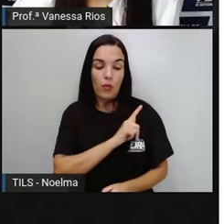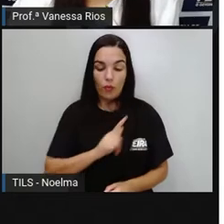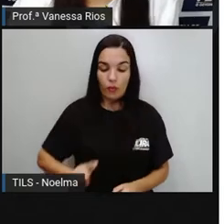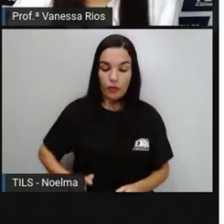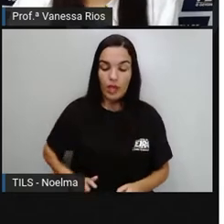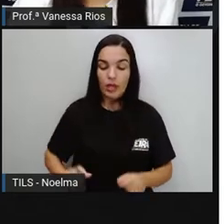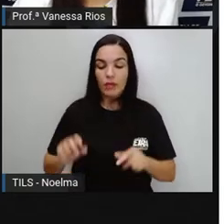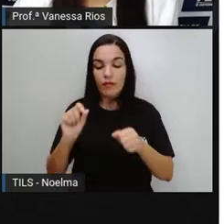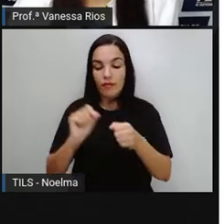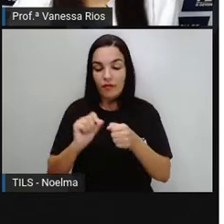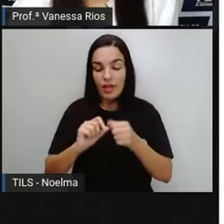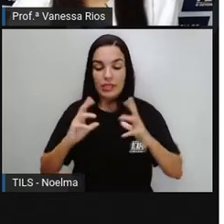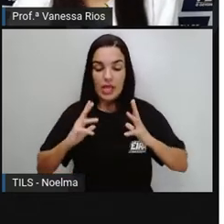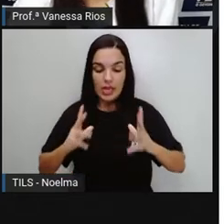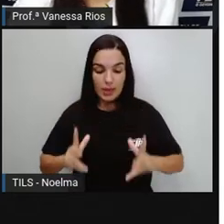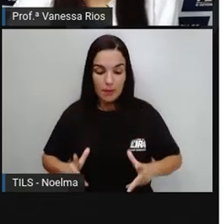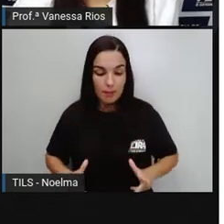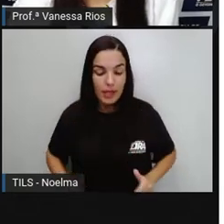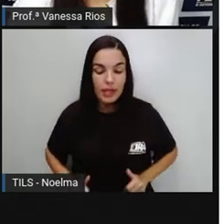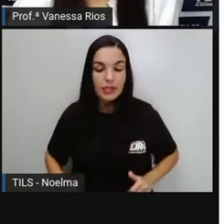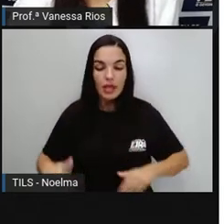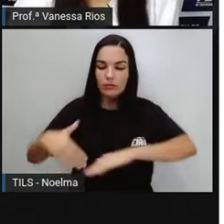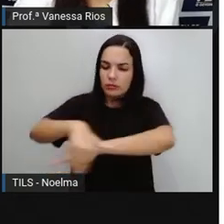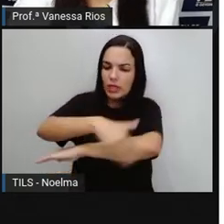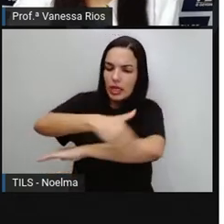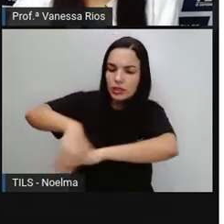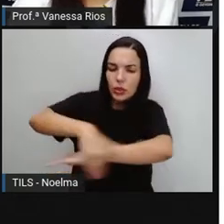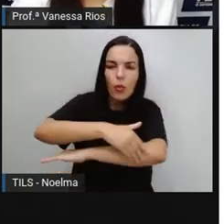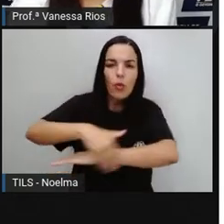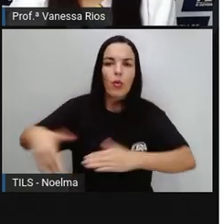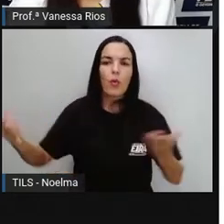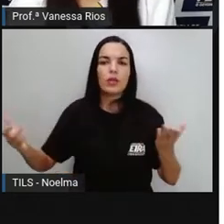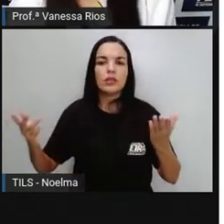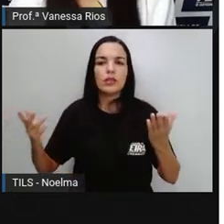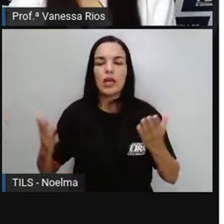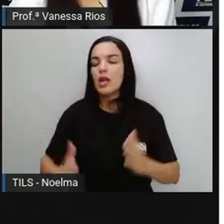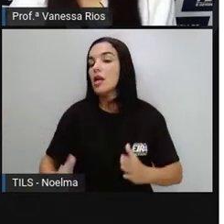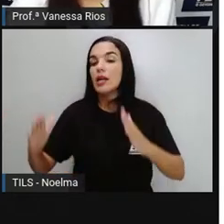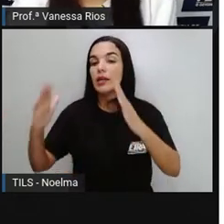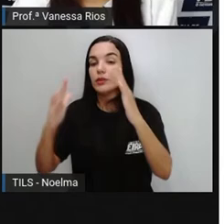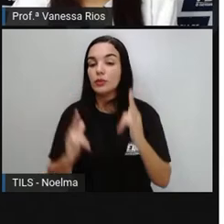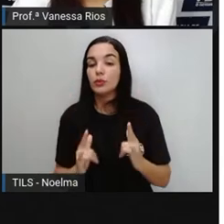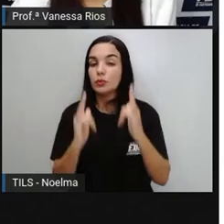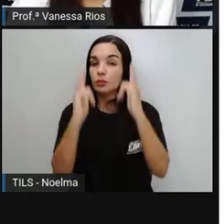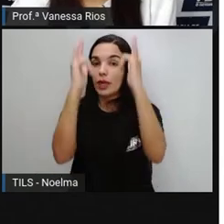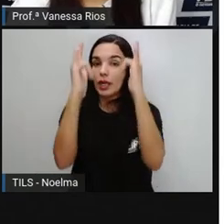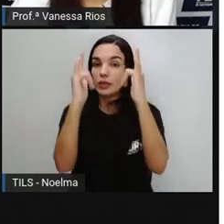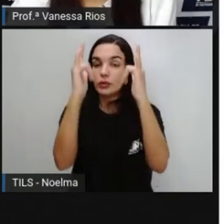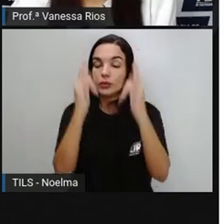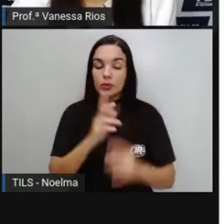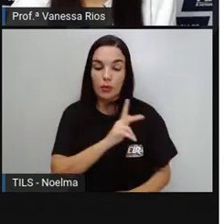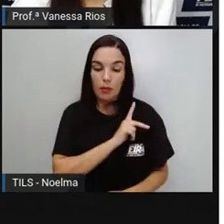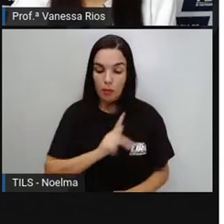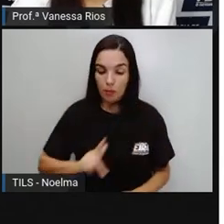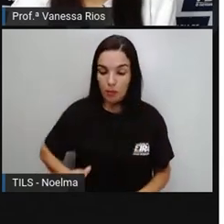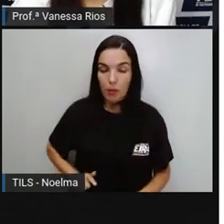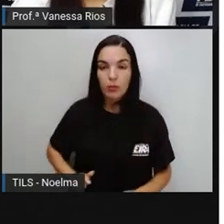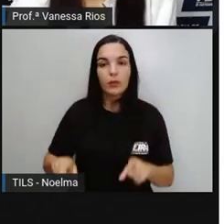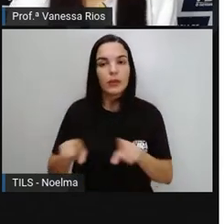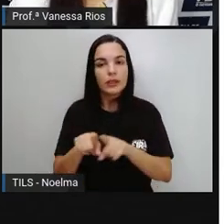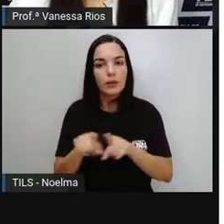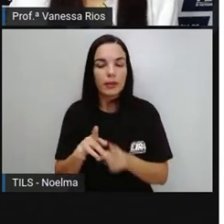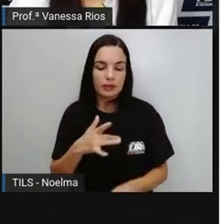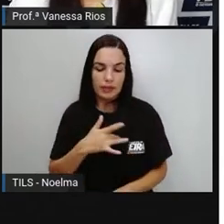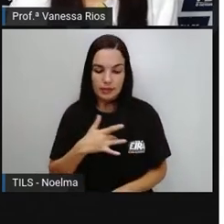Da higiene Da limpeza Do aceio E também De outras atividades Relacionadas À promoção De saúde